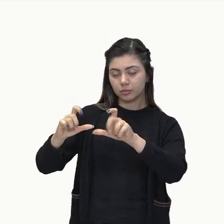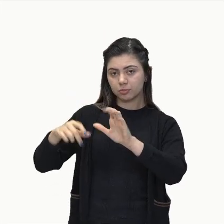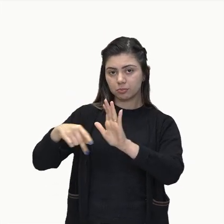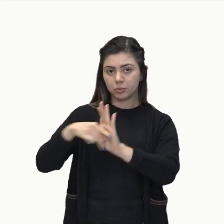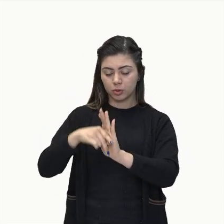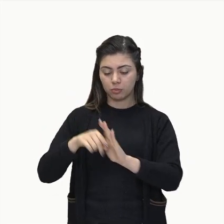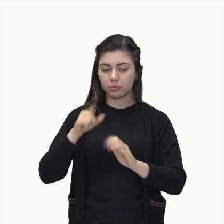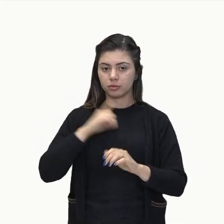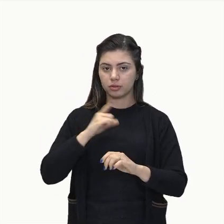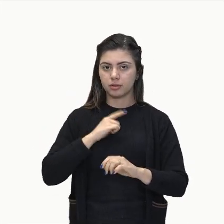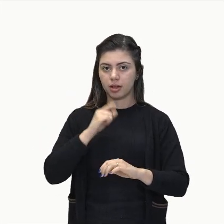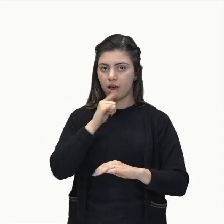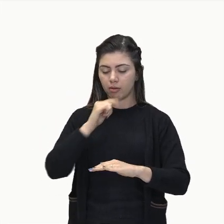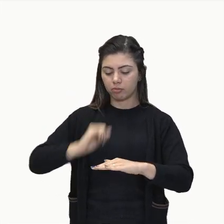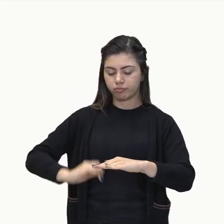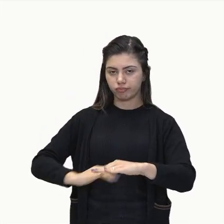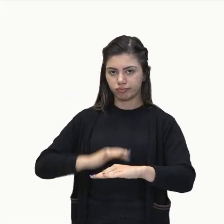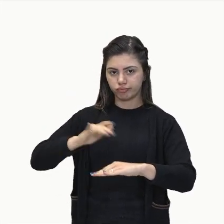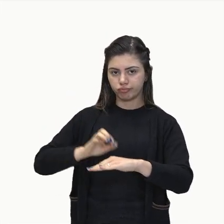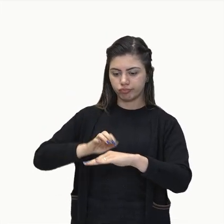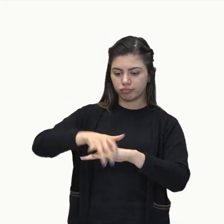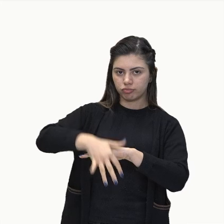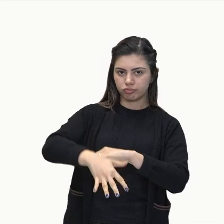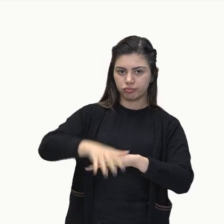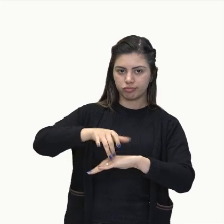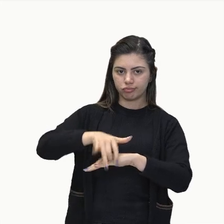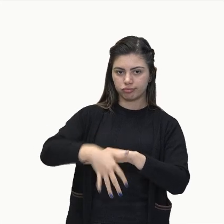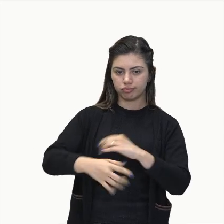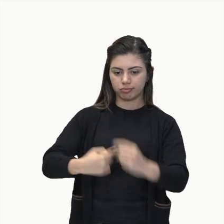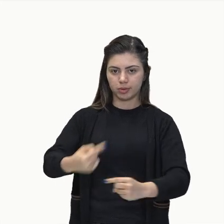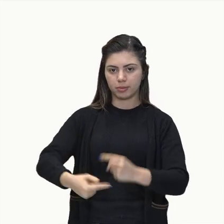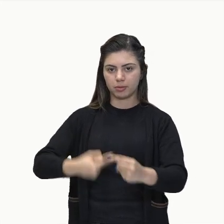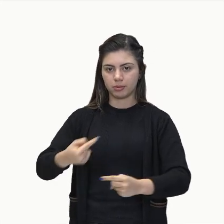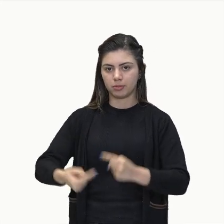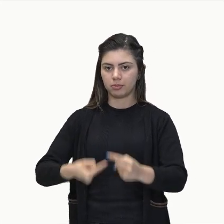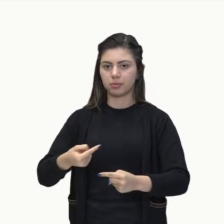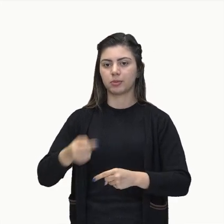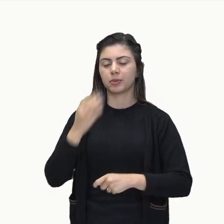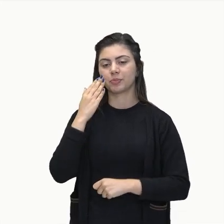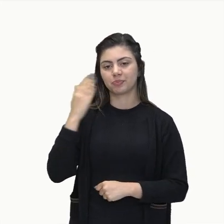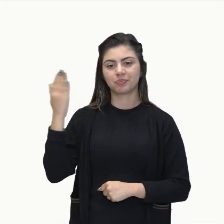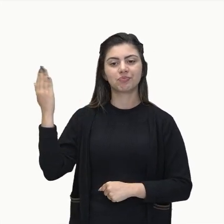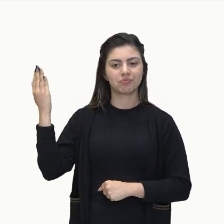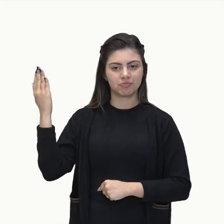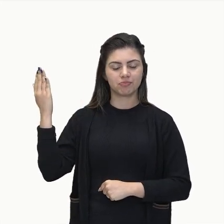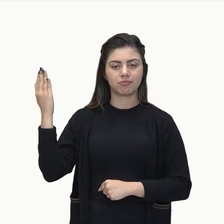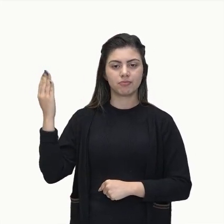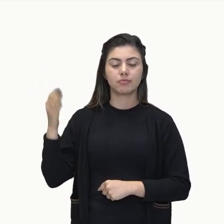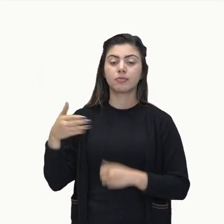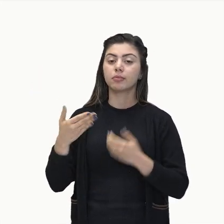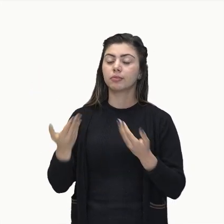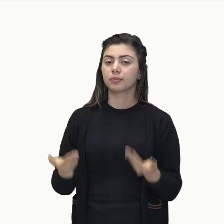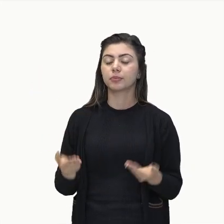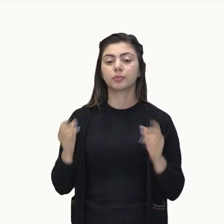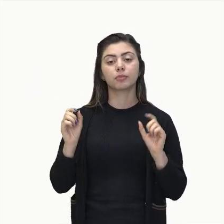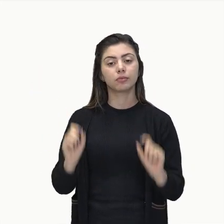usina aí hidrelétrica, tá, pessoal? E também tem um esquema, uma ilustração aqui do lado, tá? Então a ideia